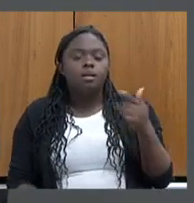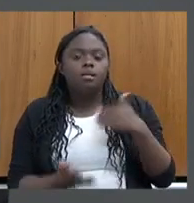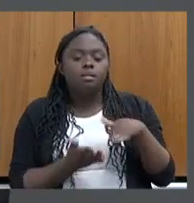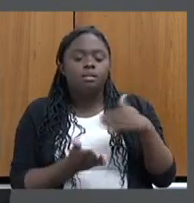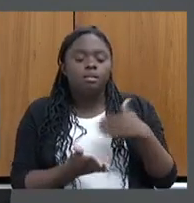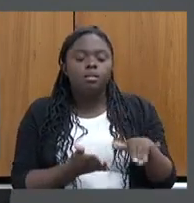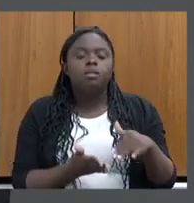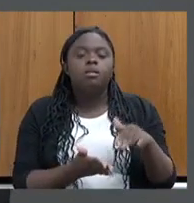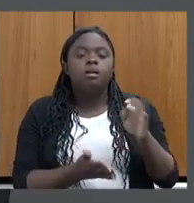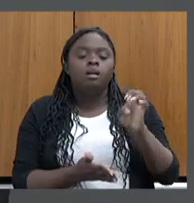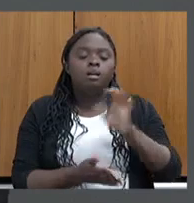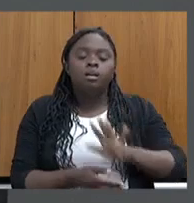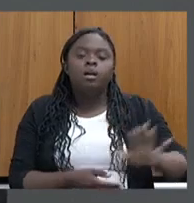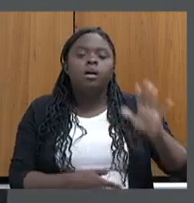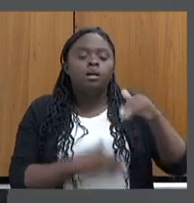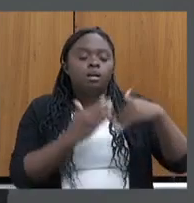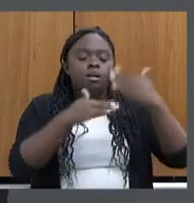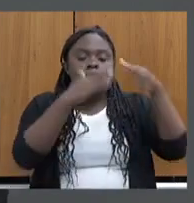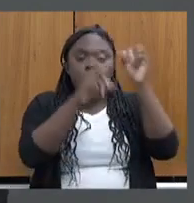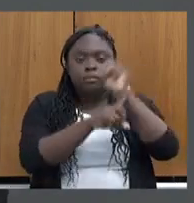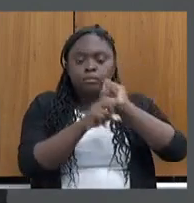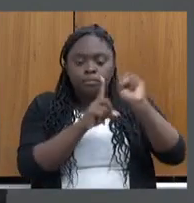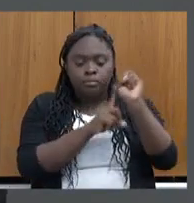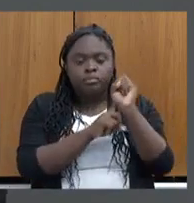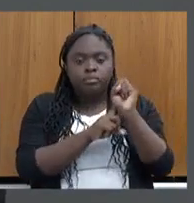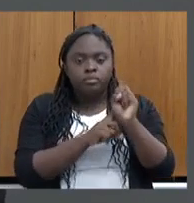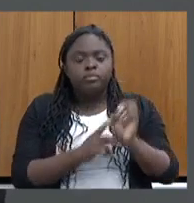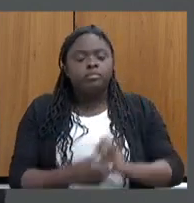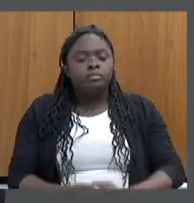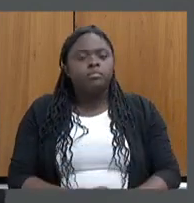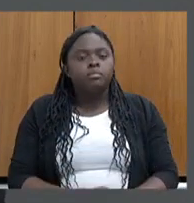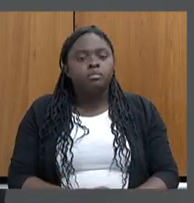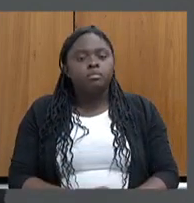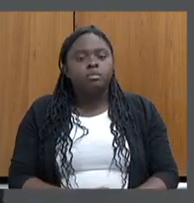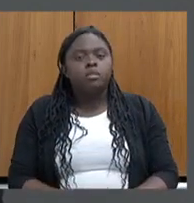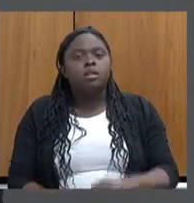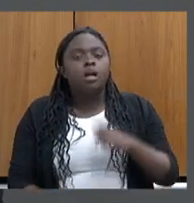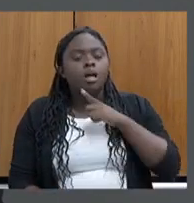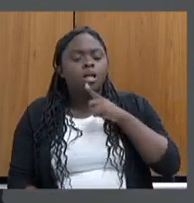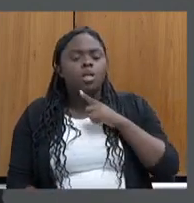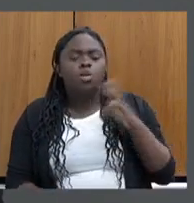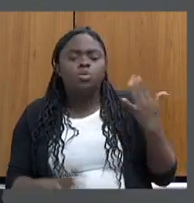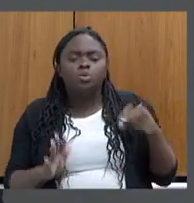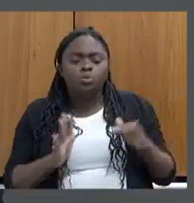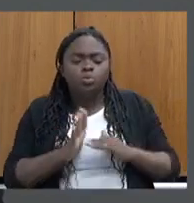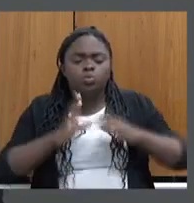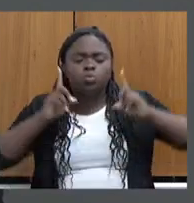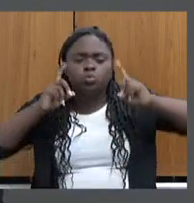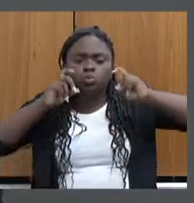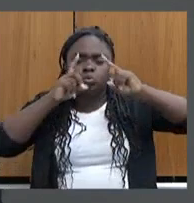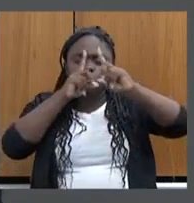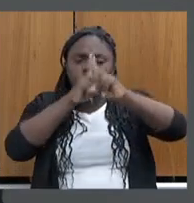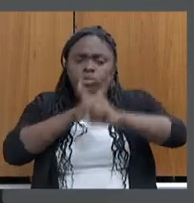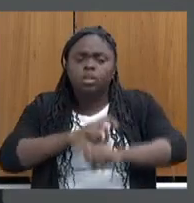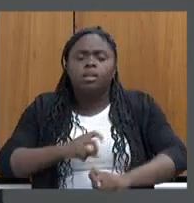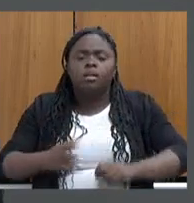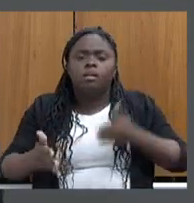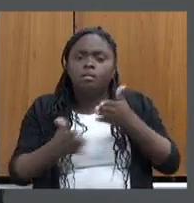Desenvolvimento Social, CEDES, apesar, com todas as agruras e dificuldades, desde